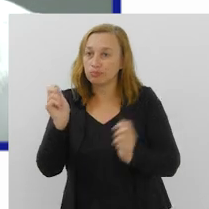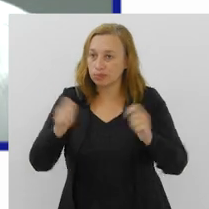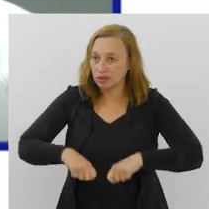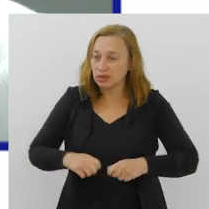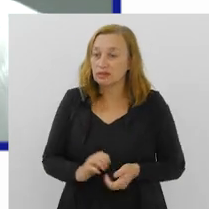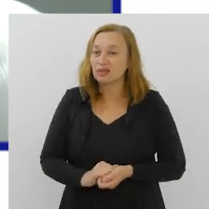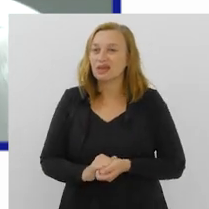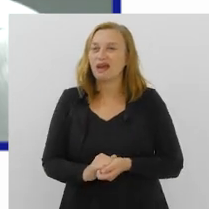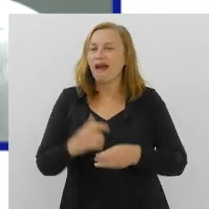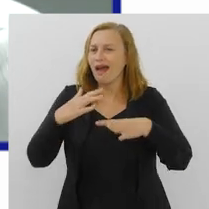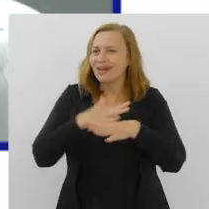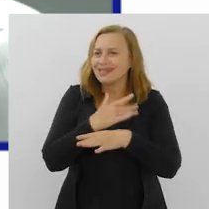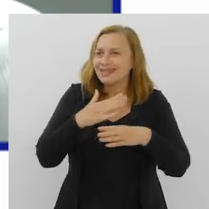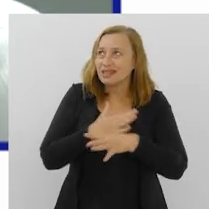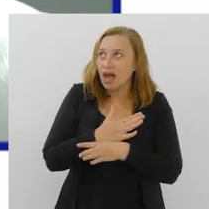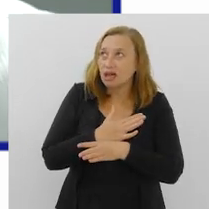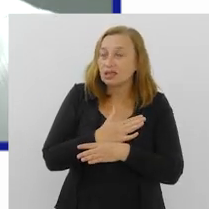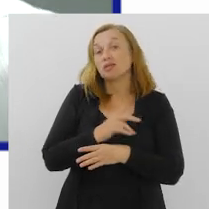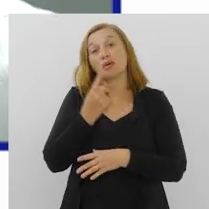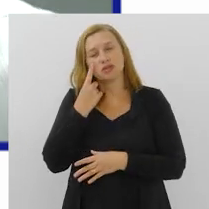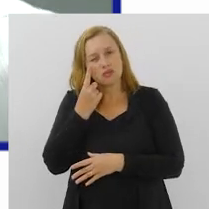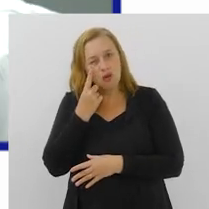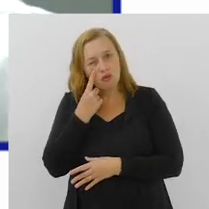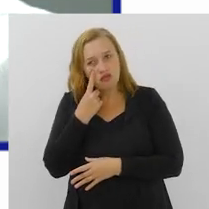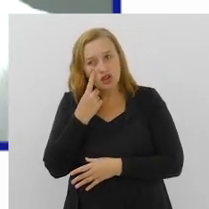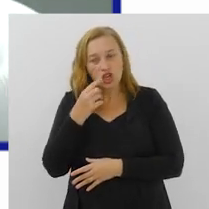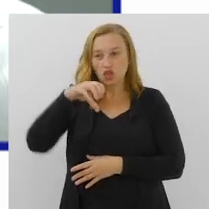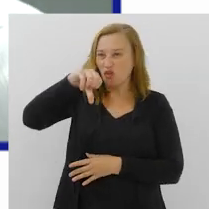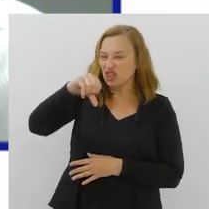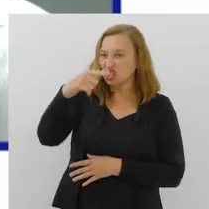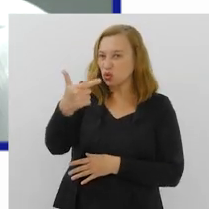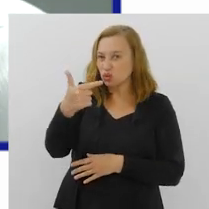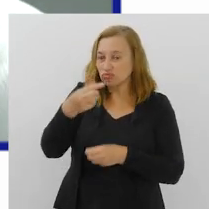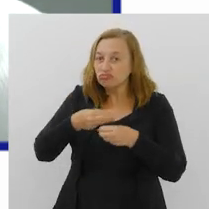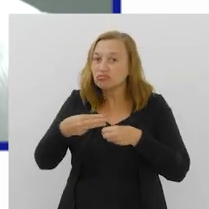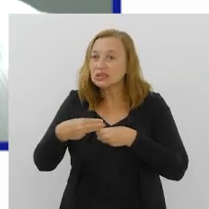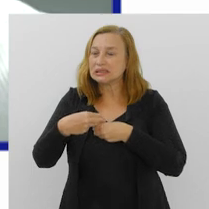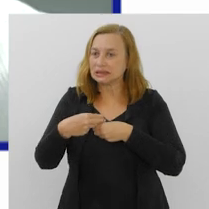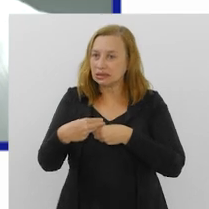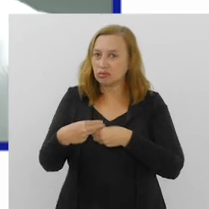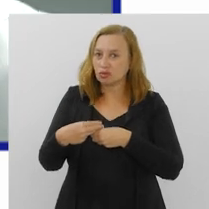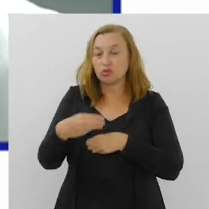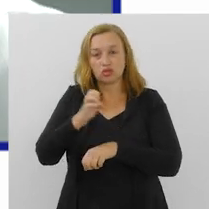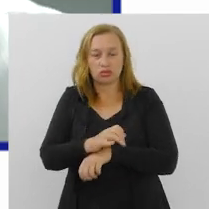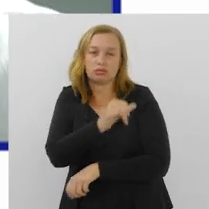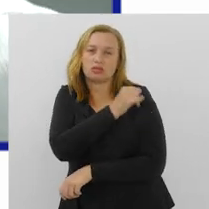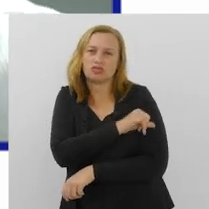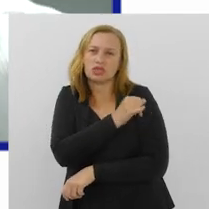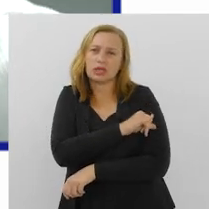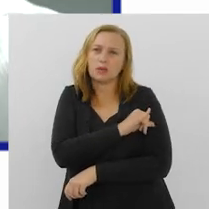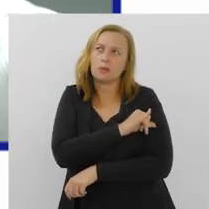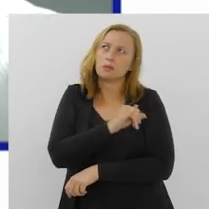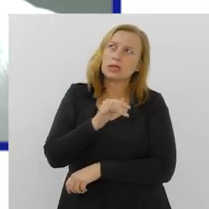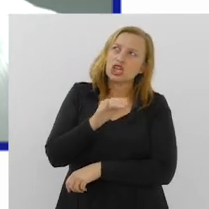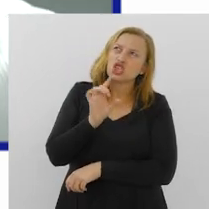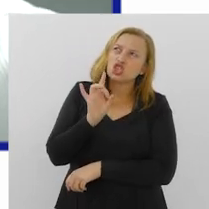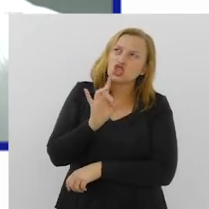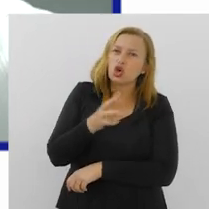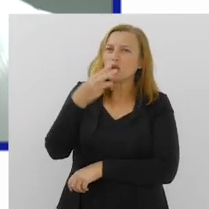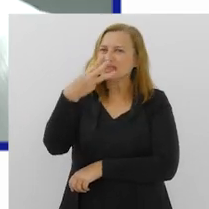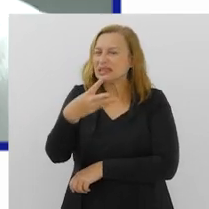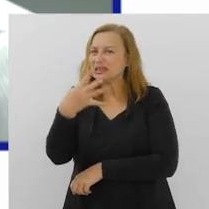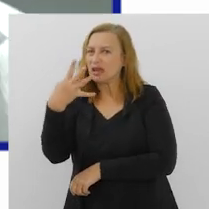possível. As cidades, para você ter uma ideia, dos 92 municípios do Estado do Rio de Janeiro,